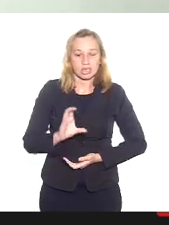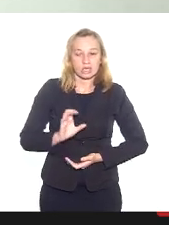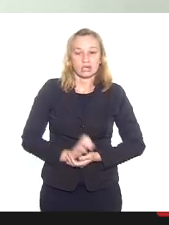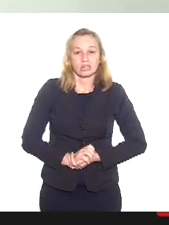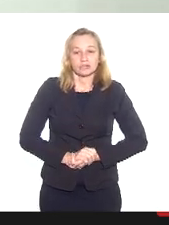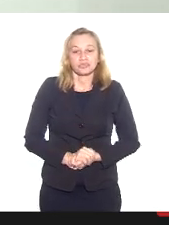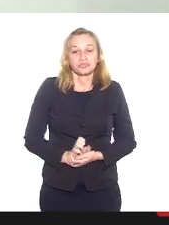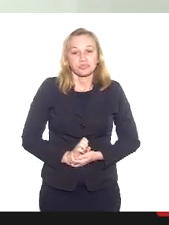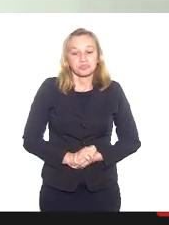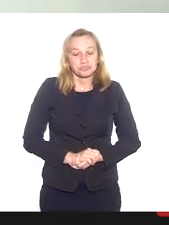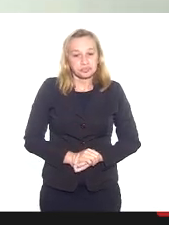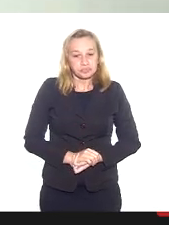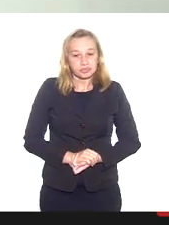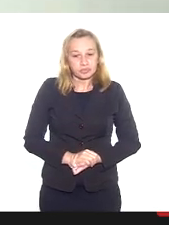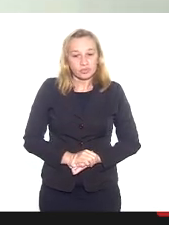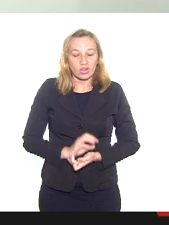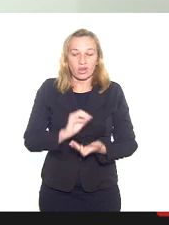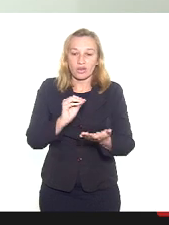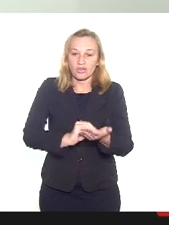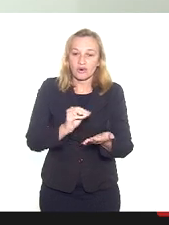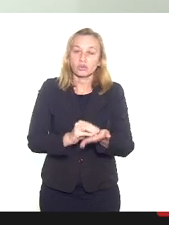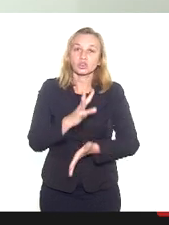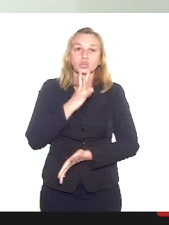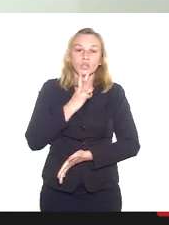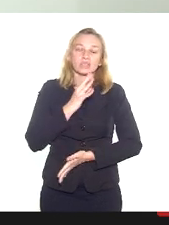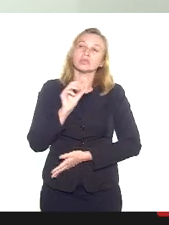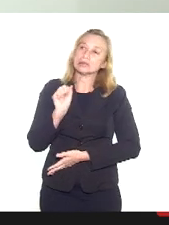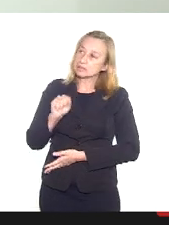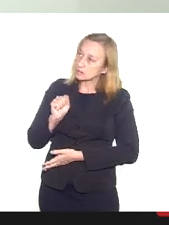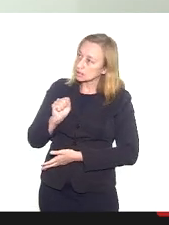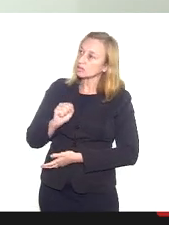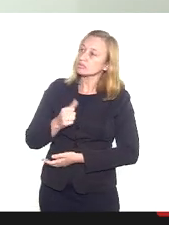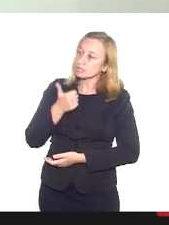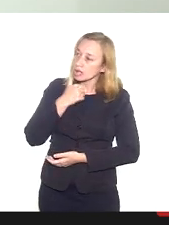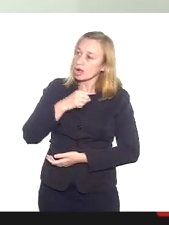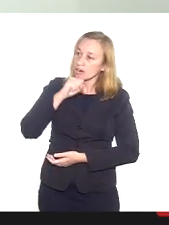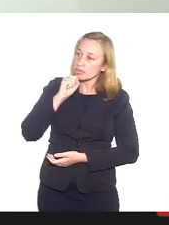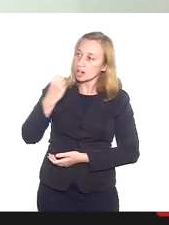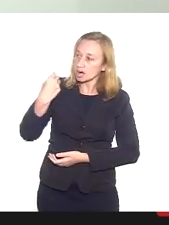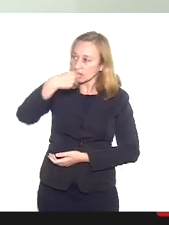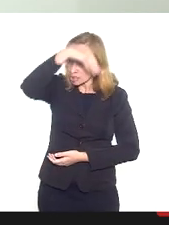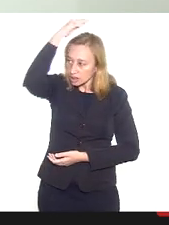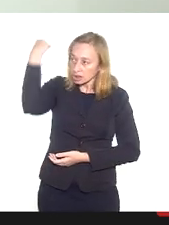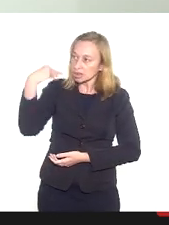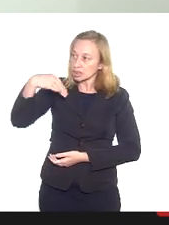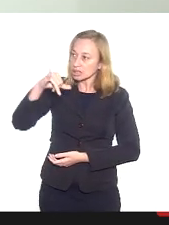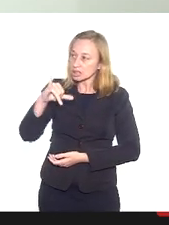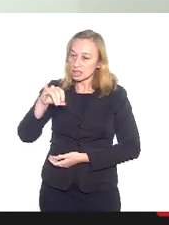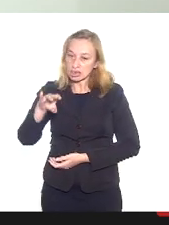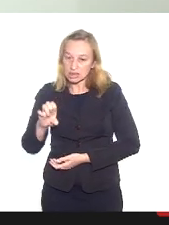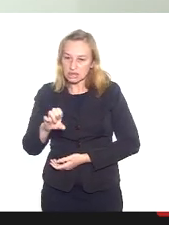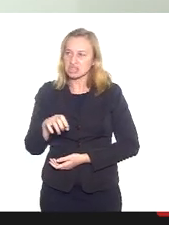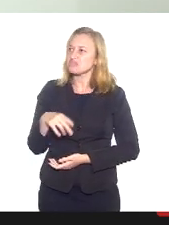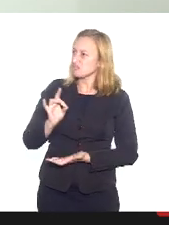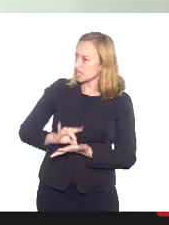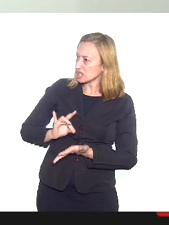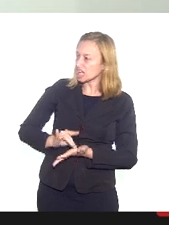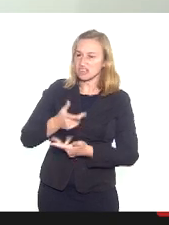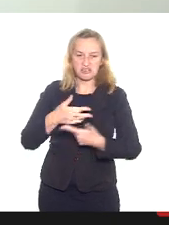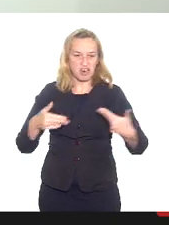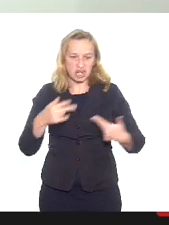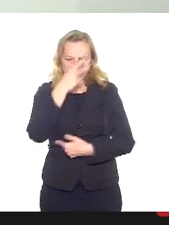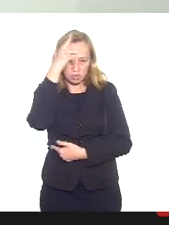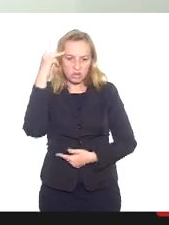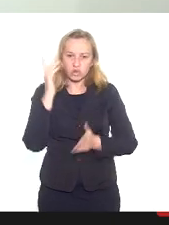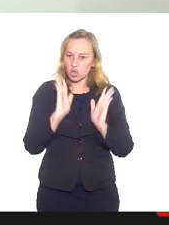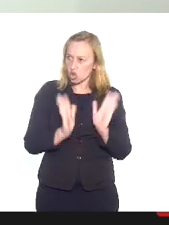a respeito da falta de conhecimento. Sim, mãe Nilce, a senhora tem toda razão. Muitas pessoas, e